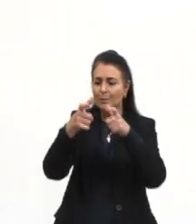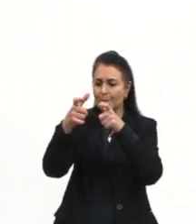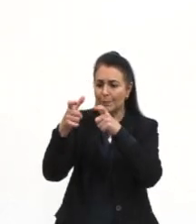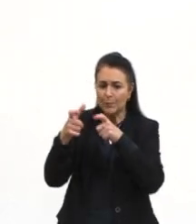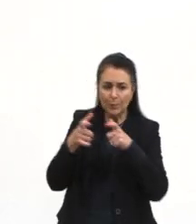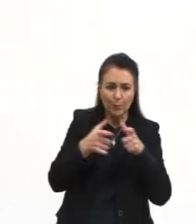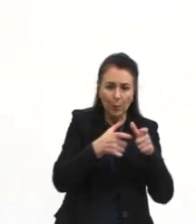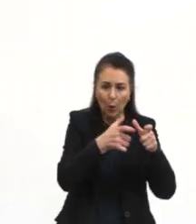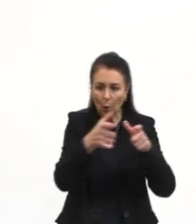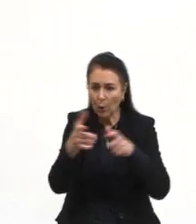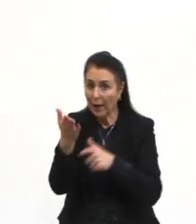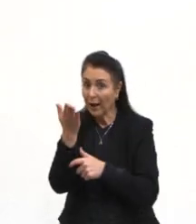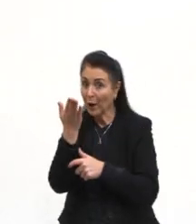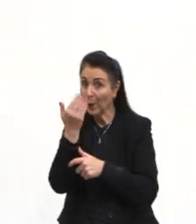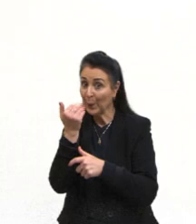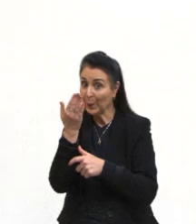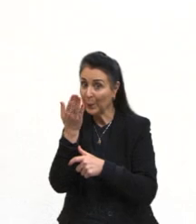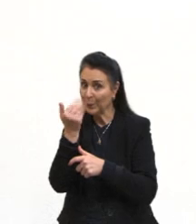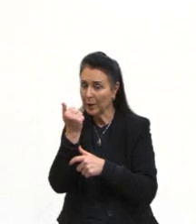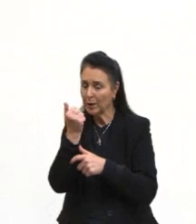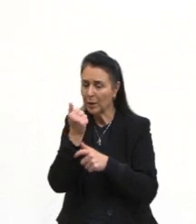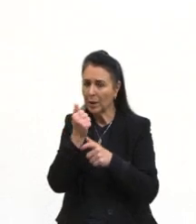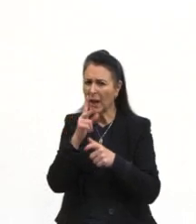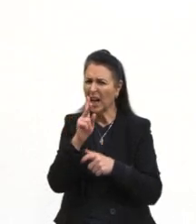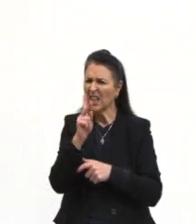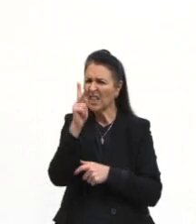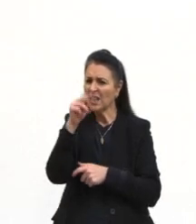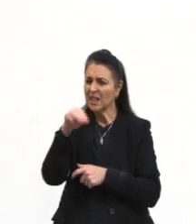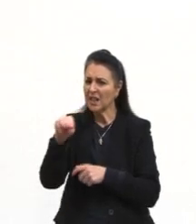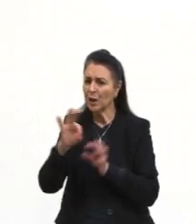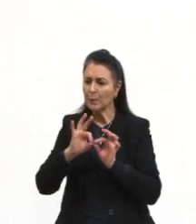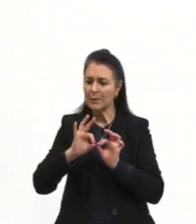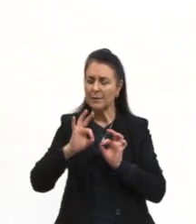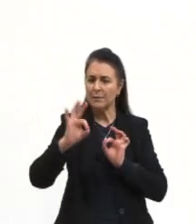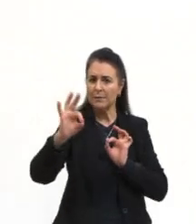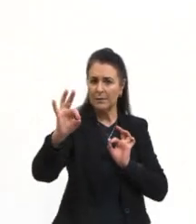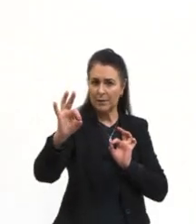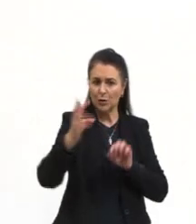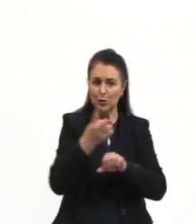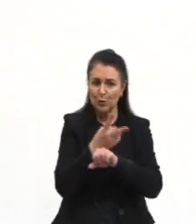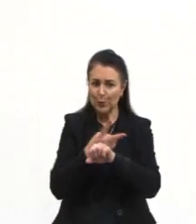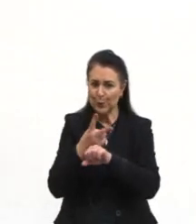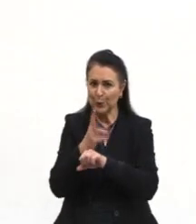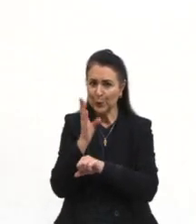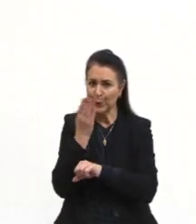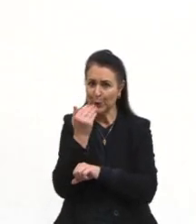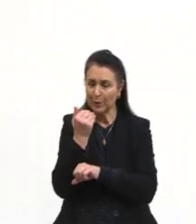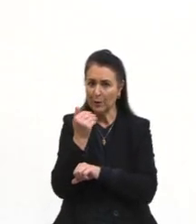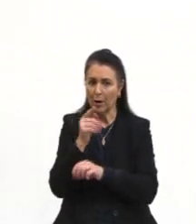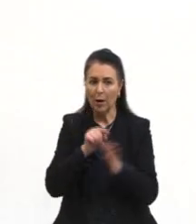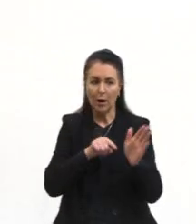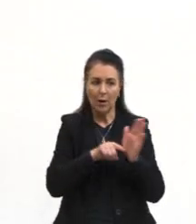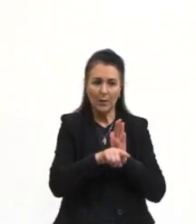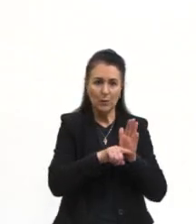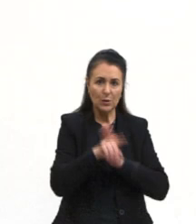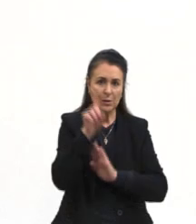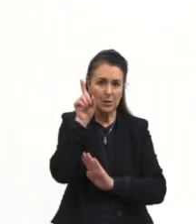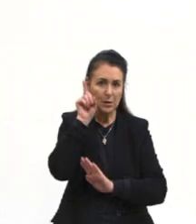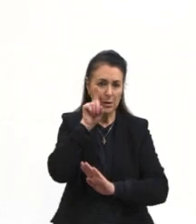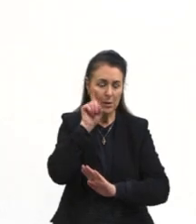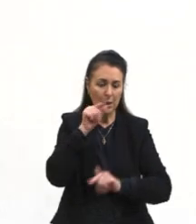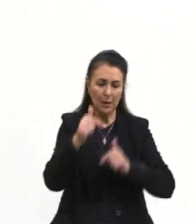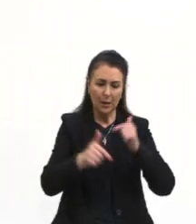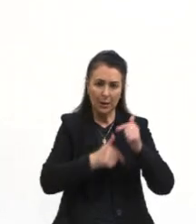presas até mesmo a quilômetros de distância. Pesquisadores americanos trabalhando com